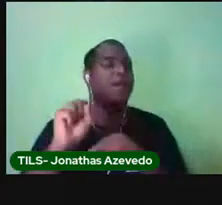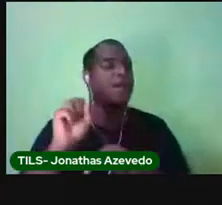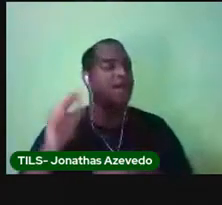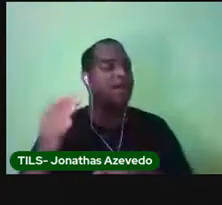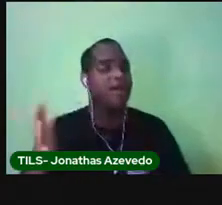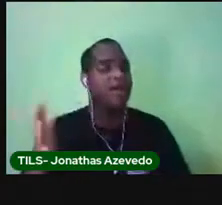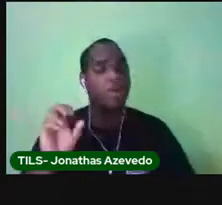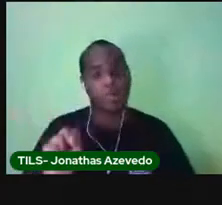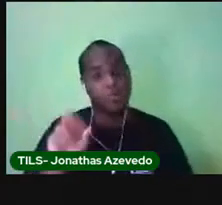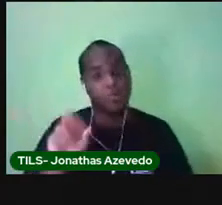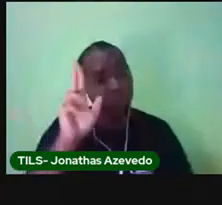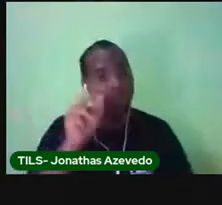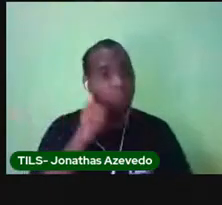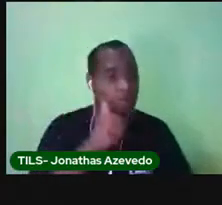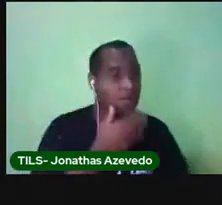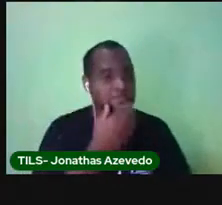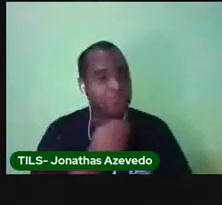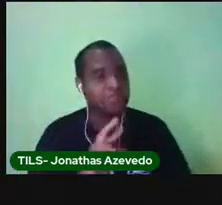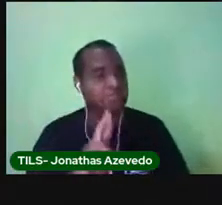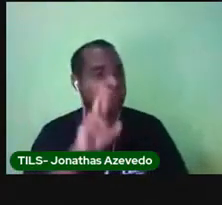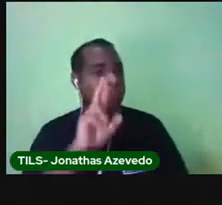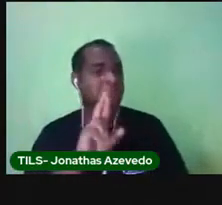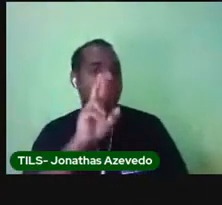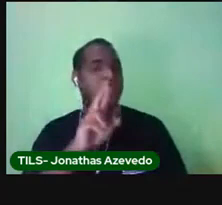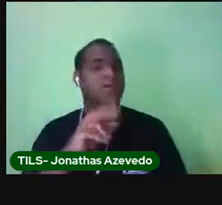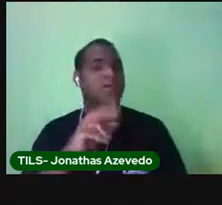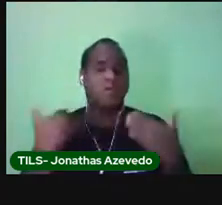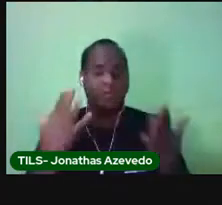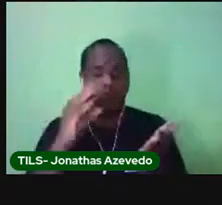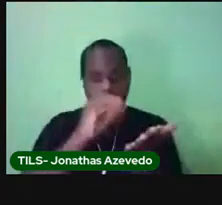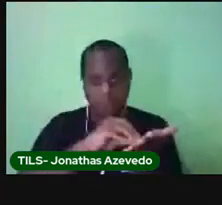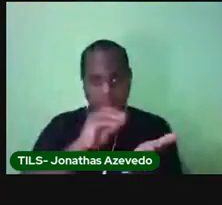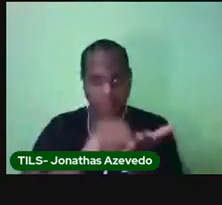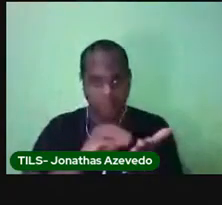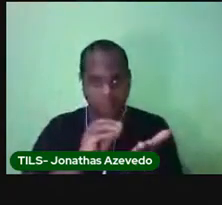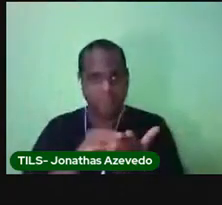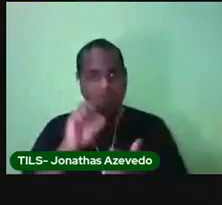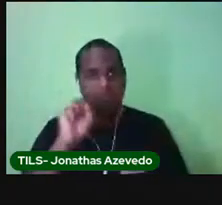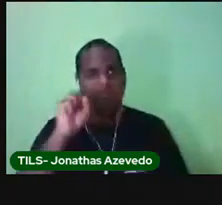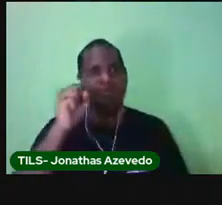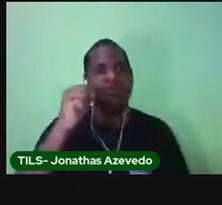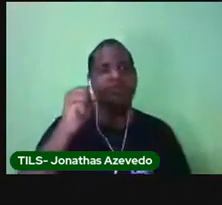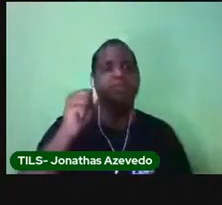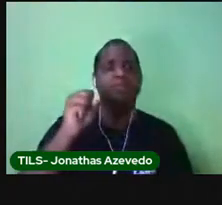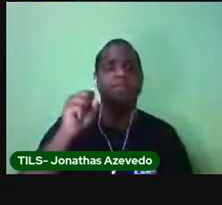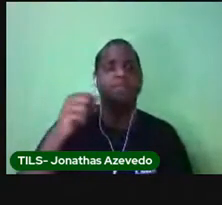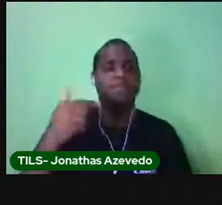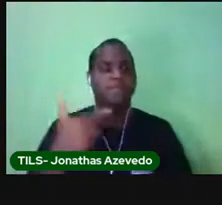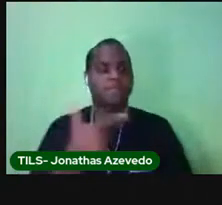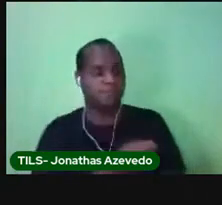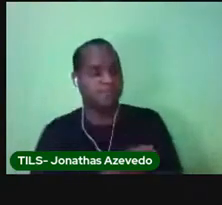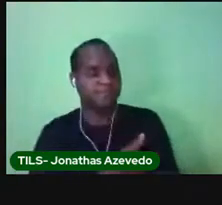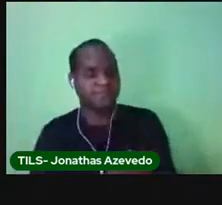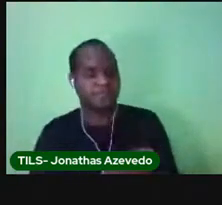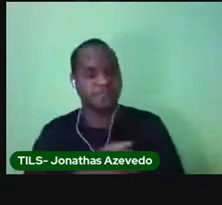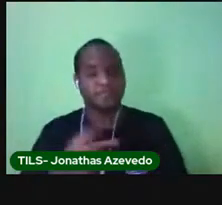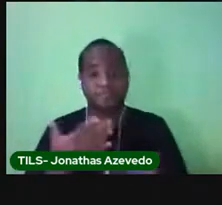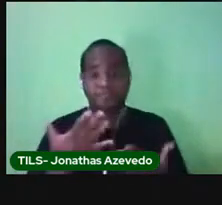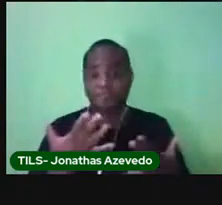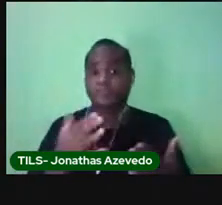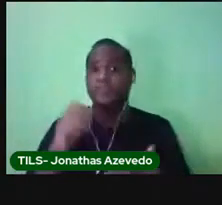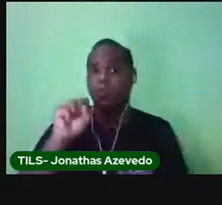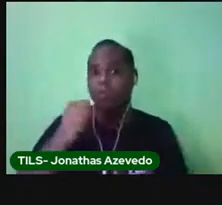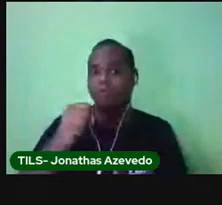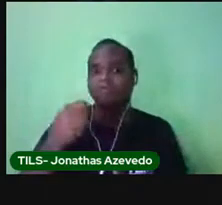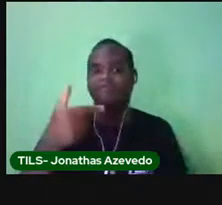de vacina, falta tomar oito tipos de vacina ou oito doses de vacina. Quando